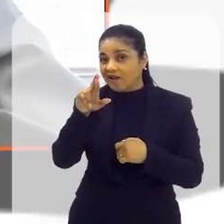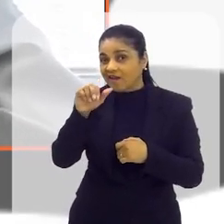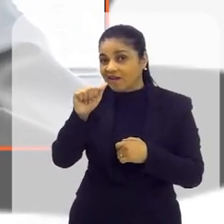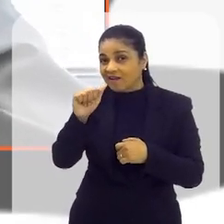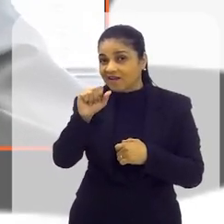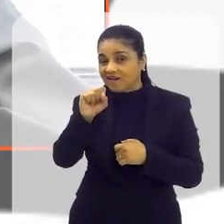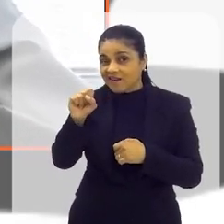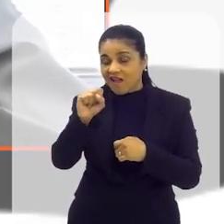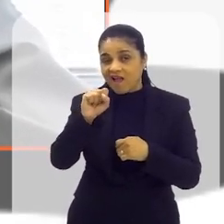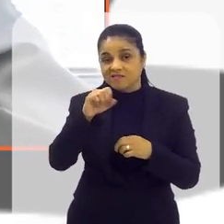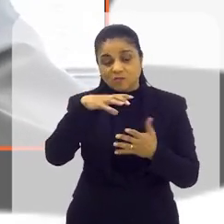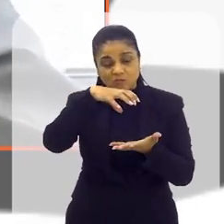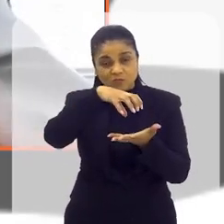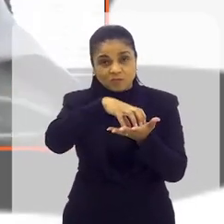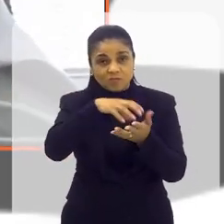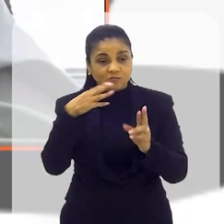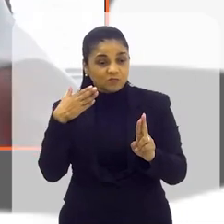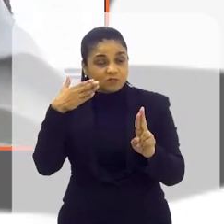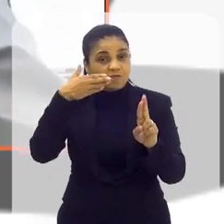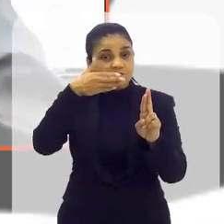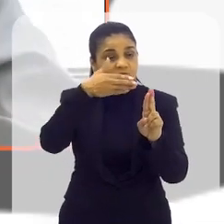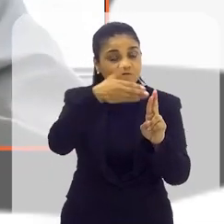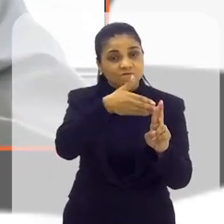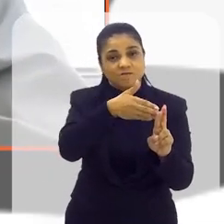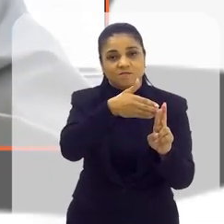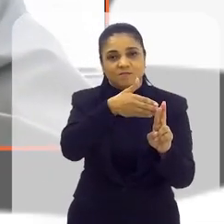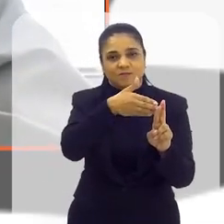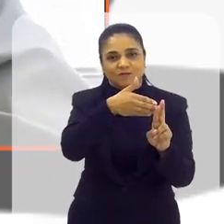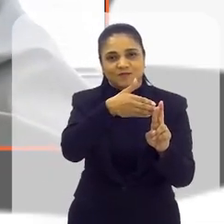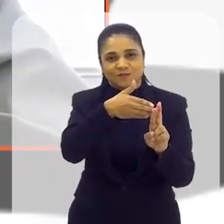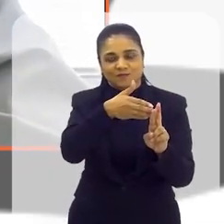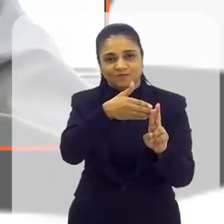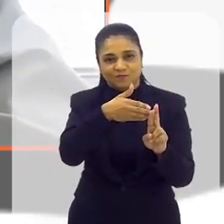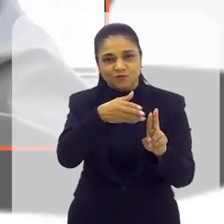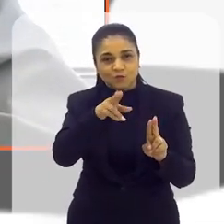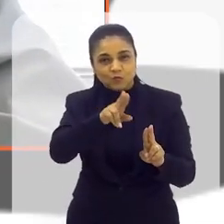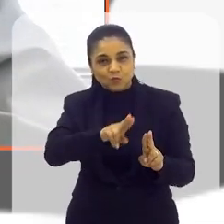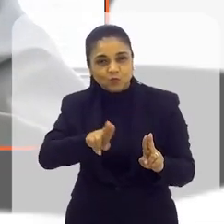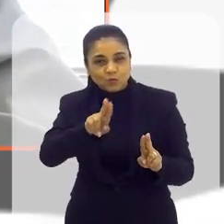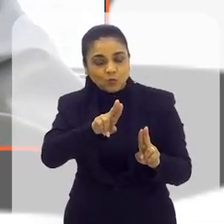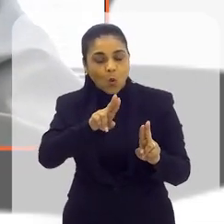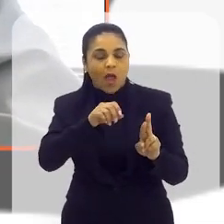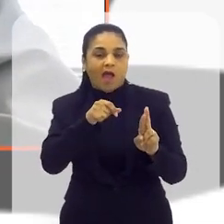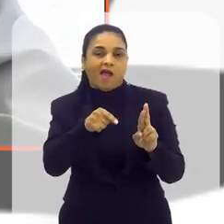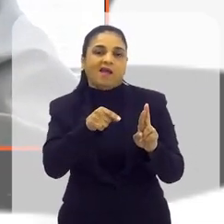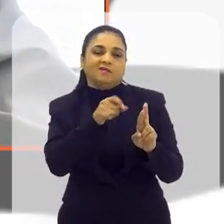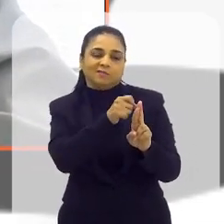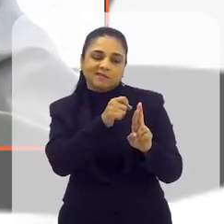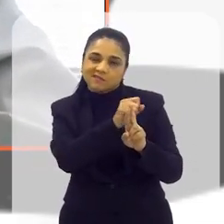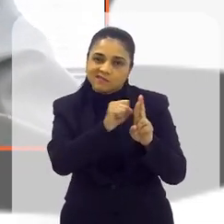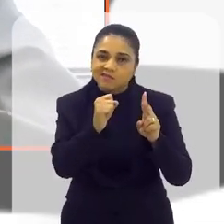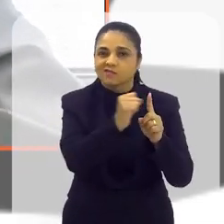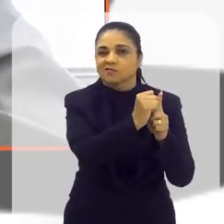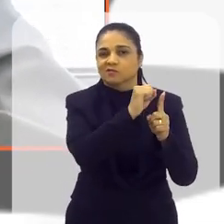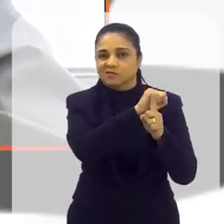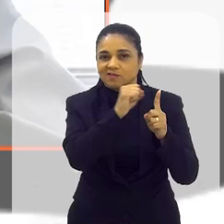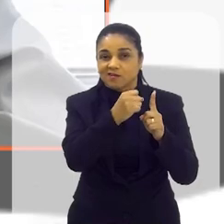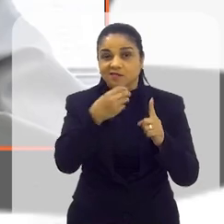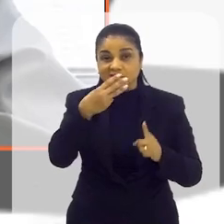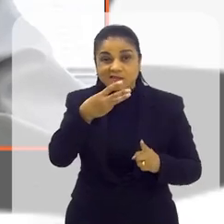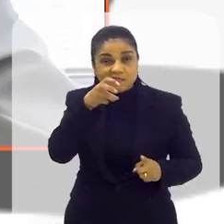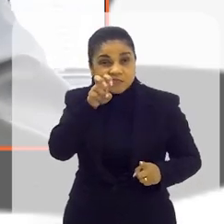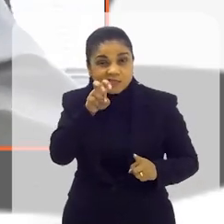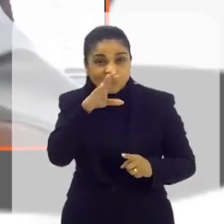Referência da Assistência, que é a porta de entrada do usuário para assistência social. Então, 35